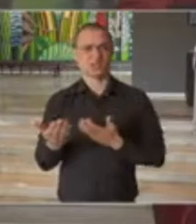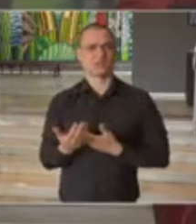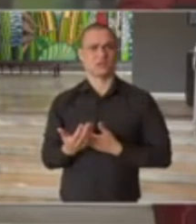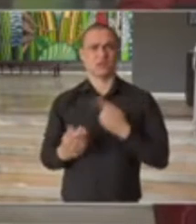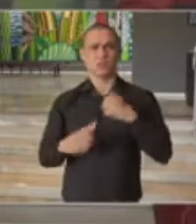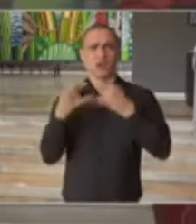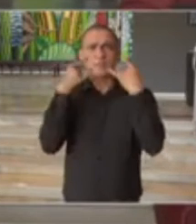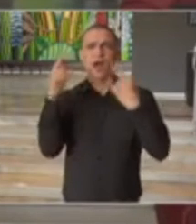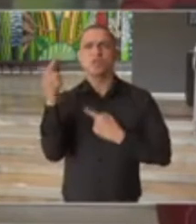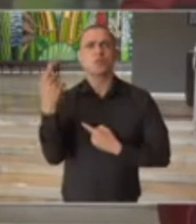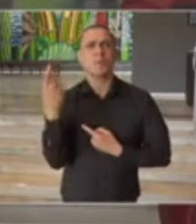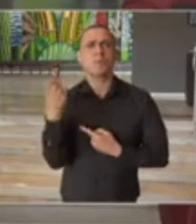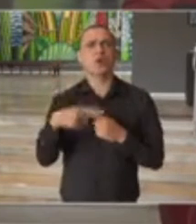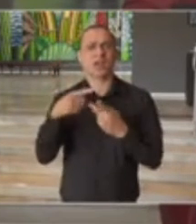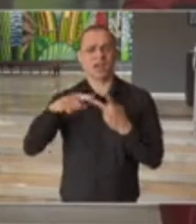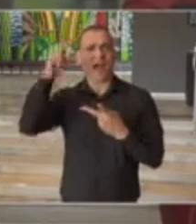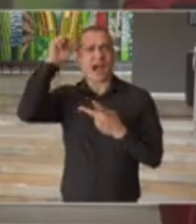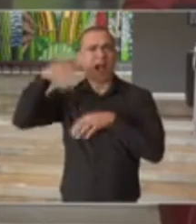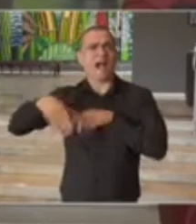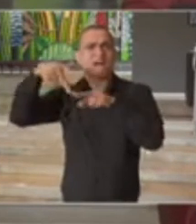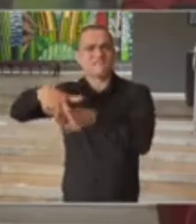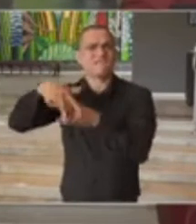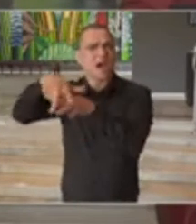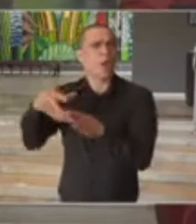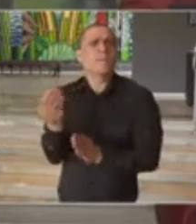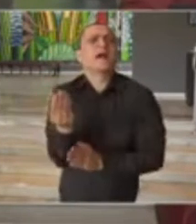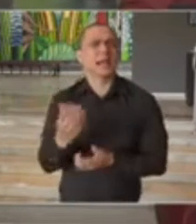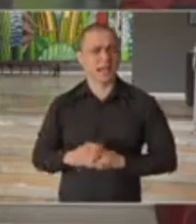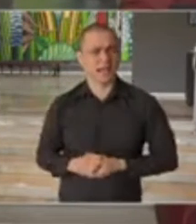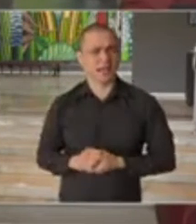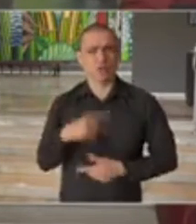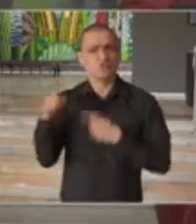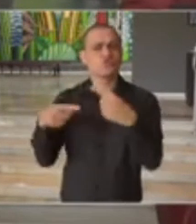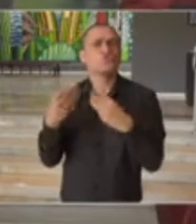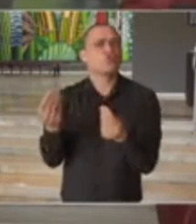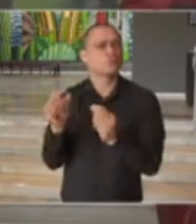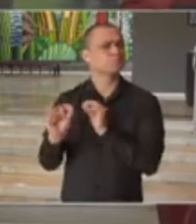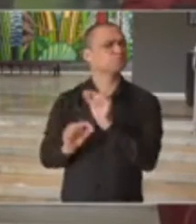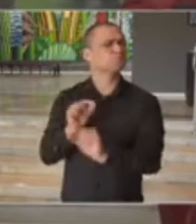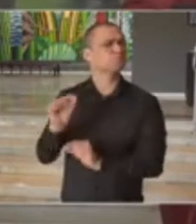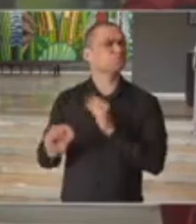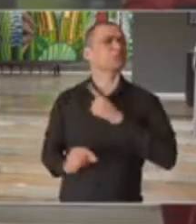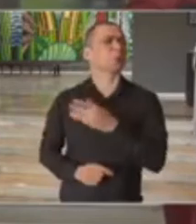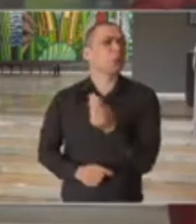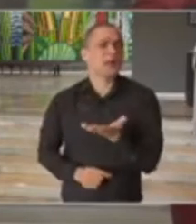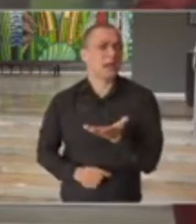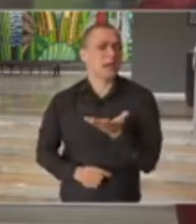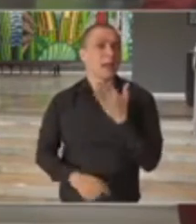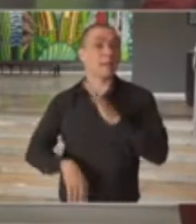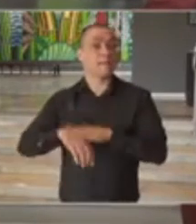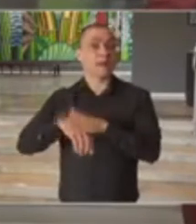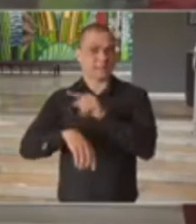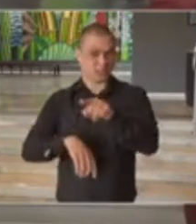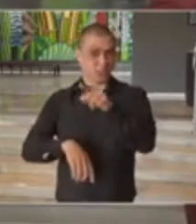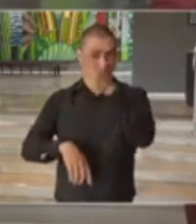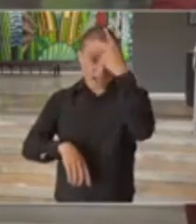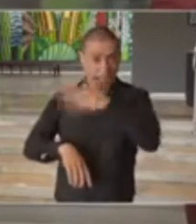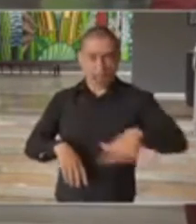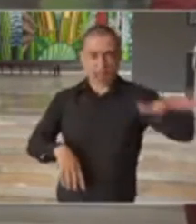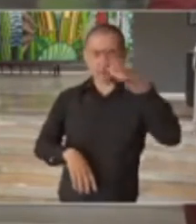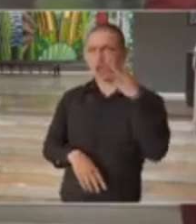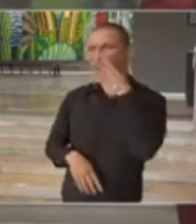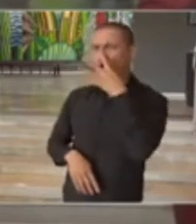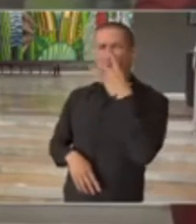máscara? Por que a cavalo? Qual a razão disso? Qual a motivação? Em que isso gera algum tipo